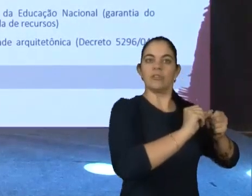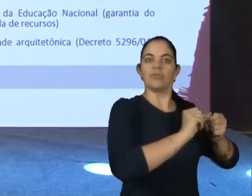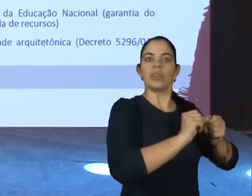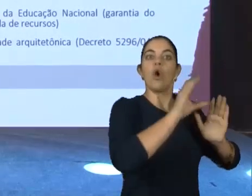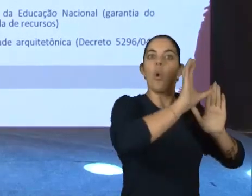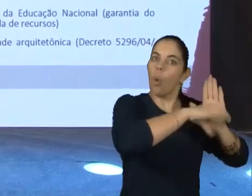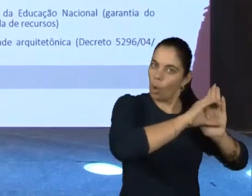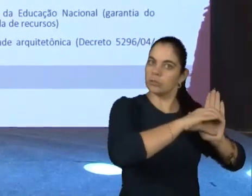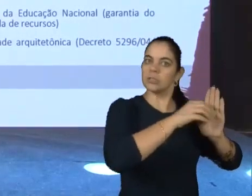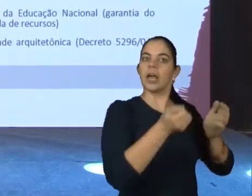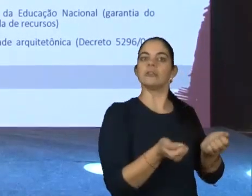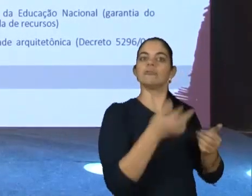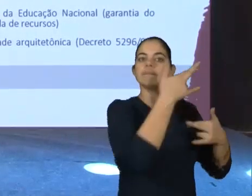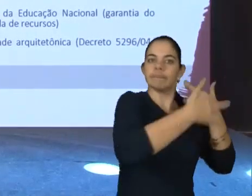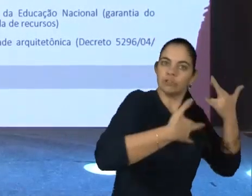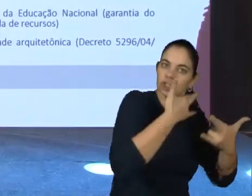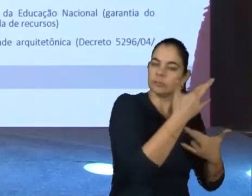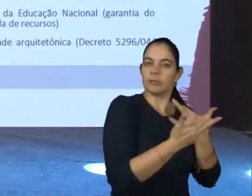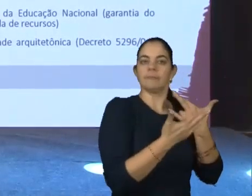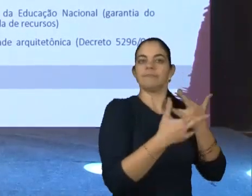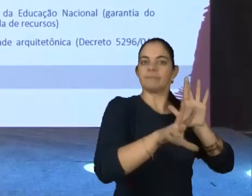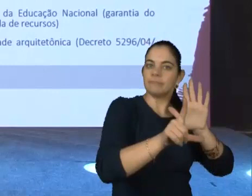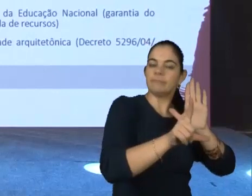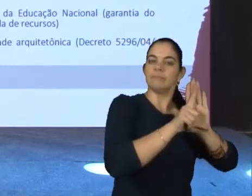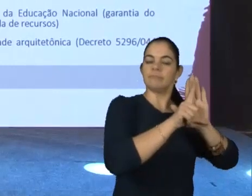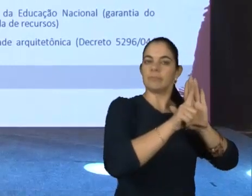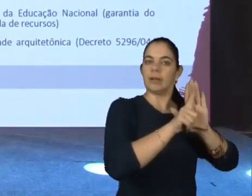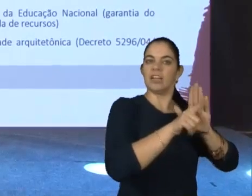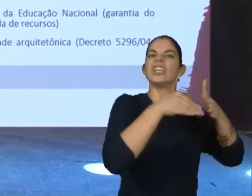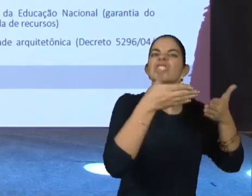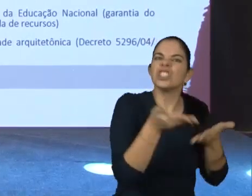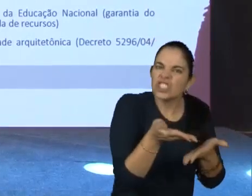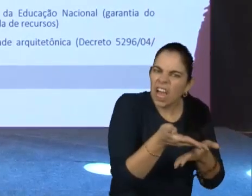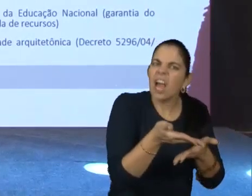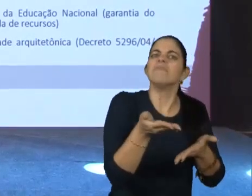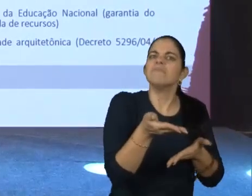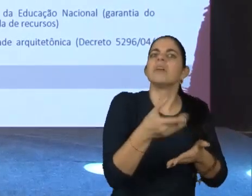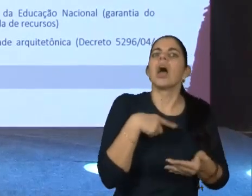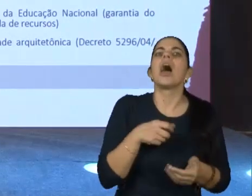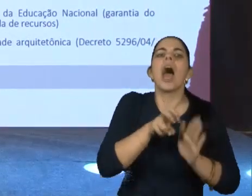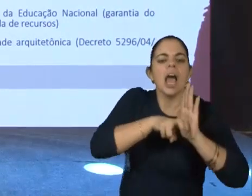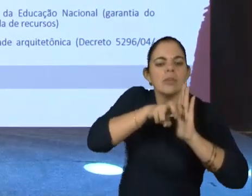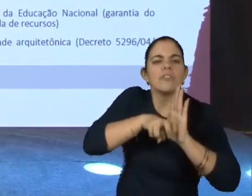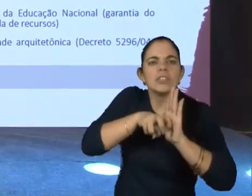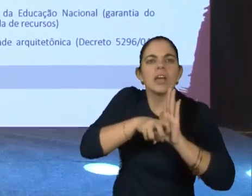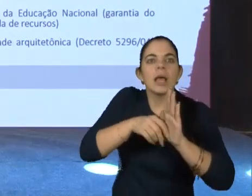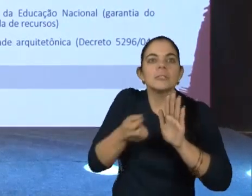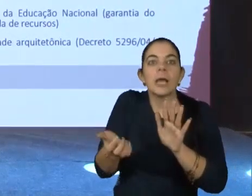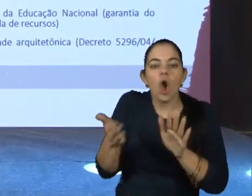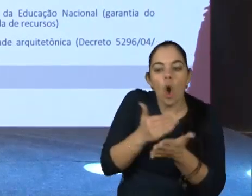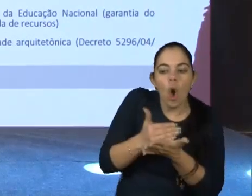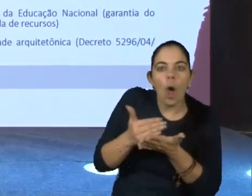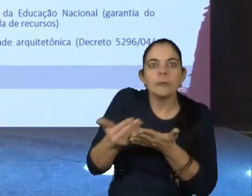integração, a lei de integração, que já permitia que as pessoas com deficiência fossem inseridas